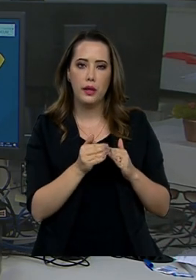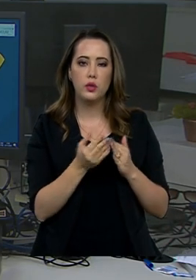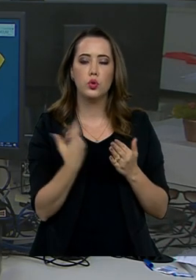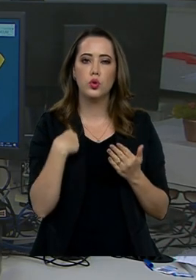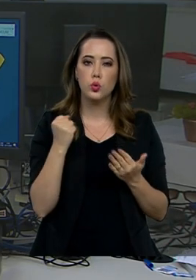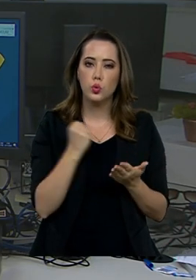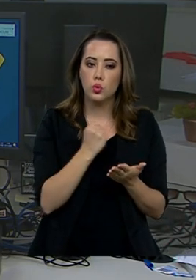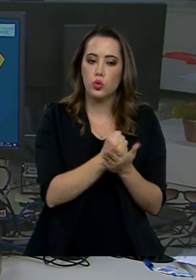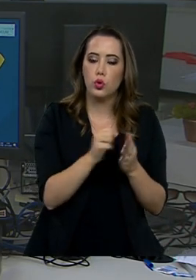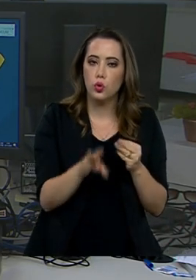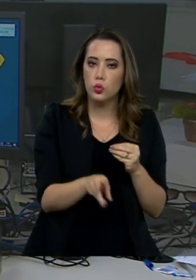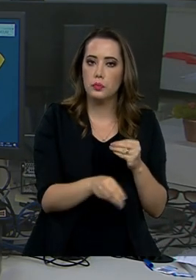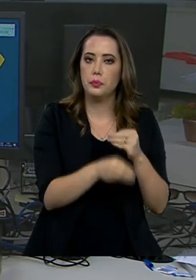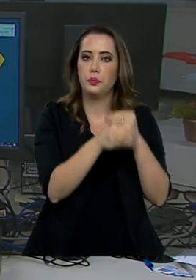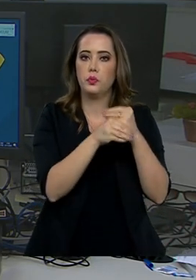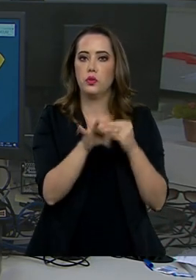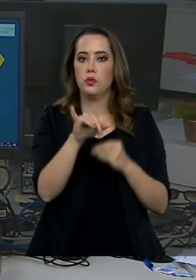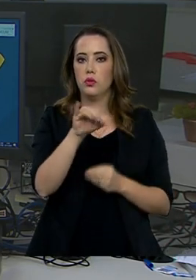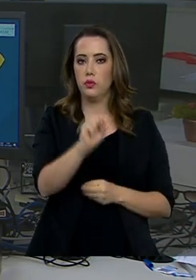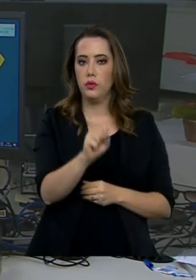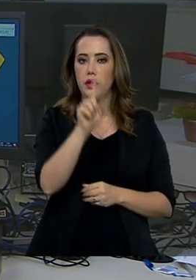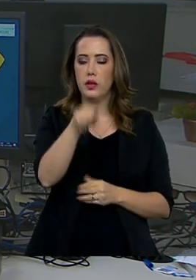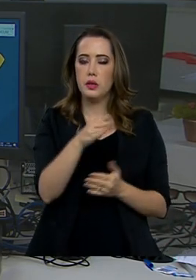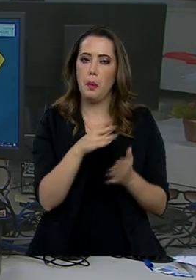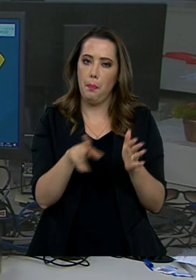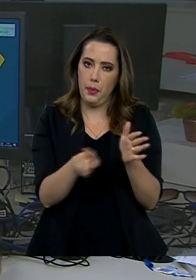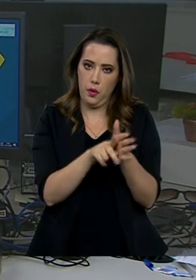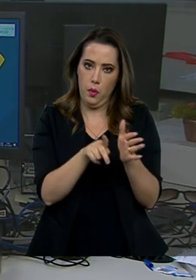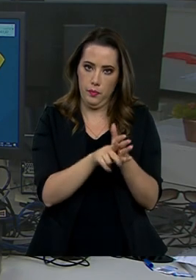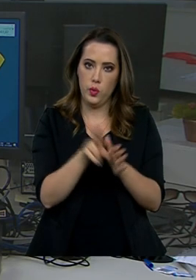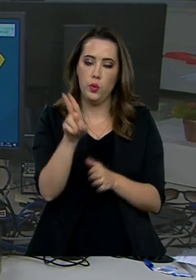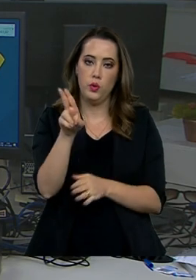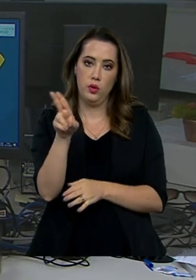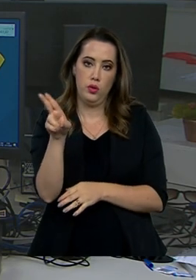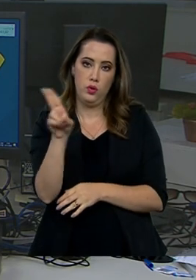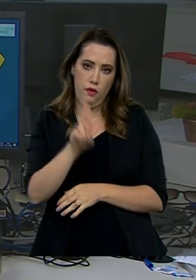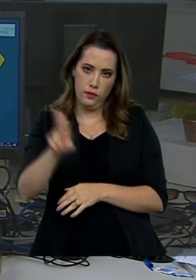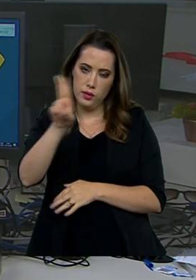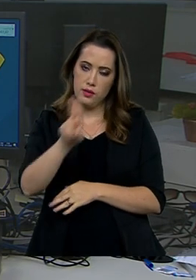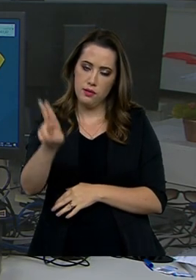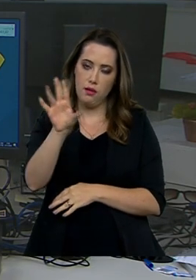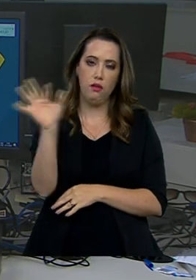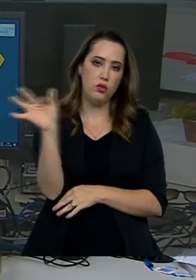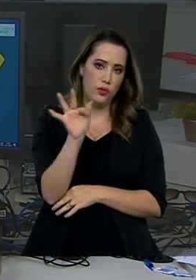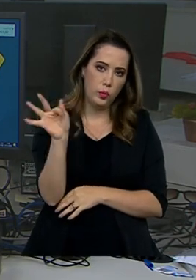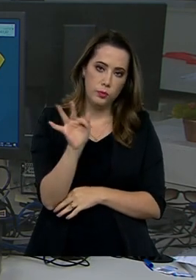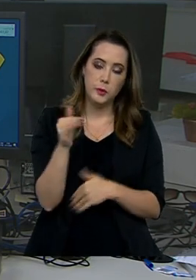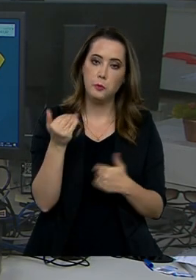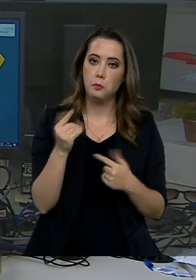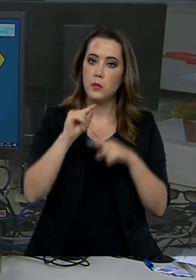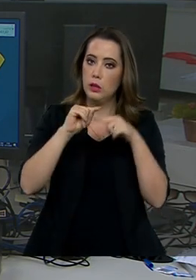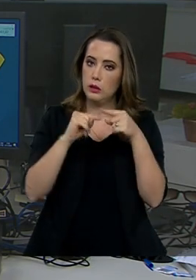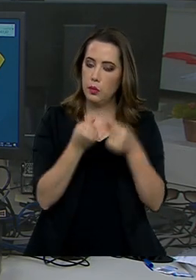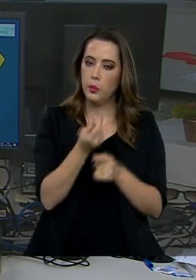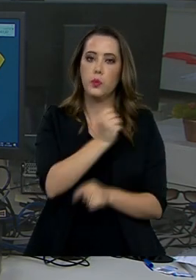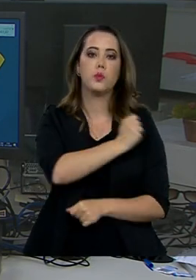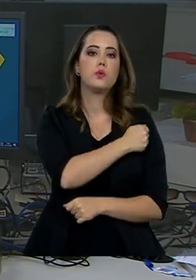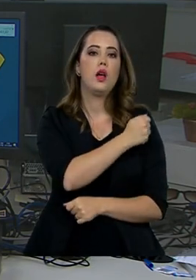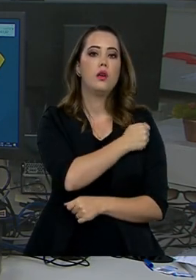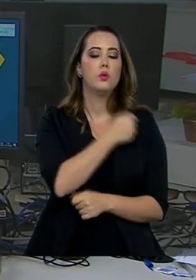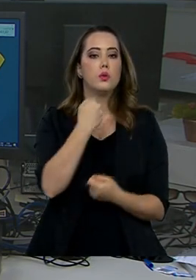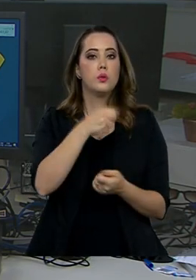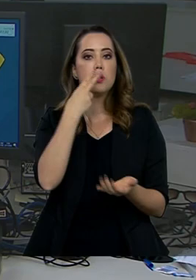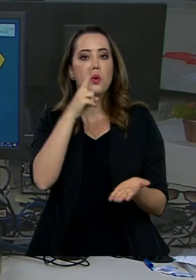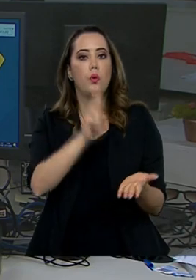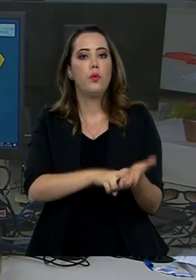aditamento do Fundo de Financiamento Estudantil é feito inicialmente pelas instituições de ensino. Em seguida, os estudantes devem